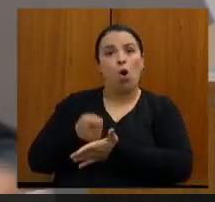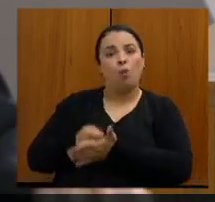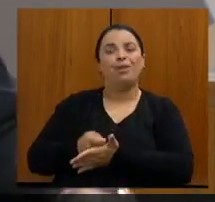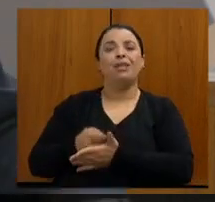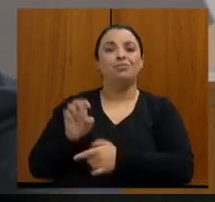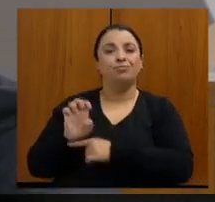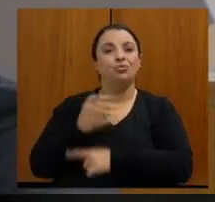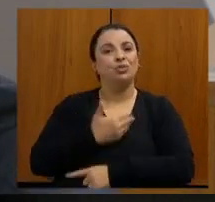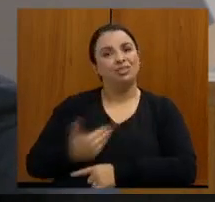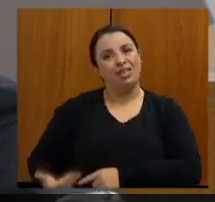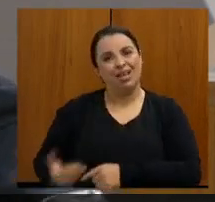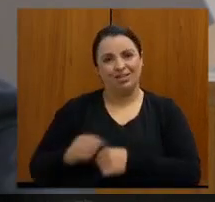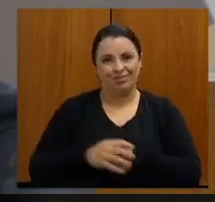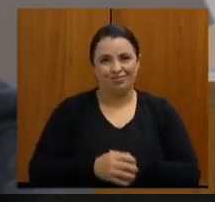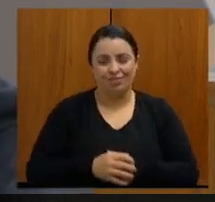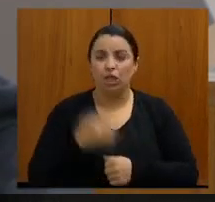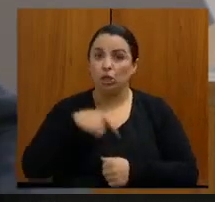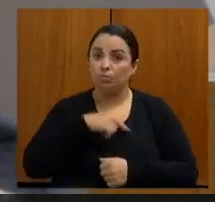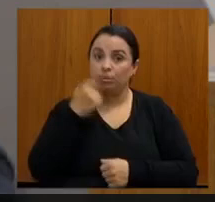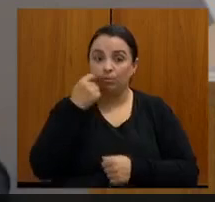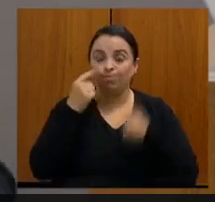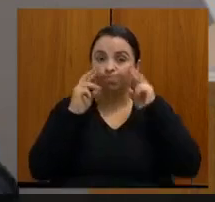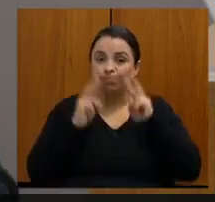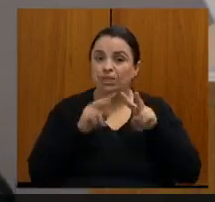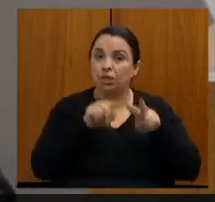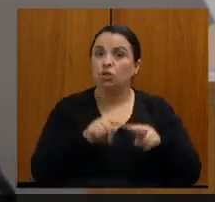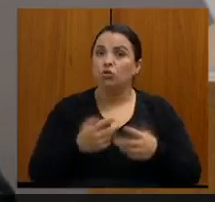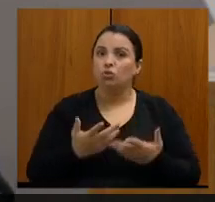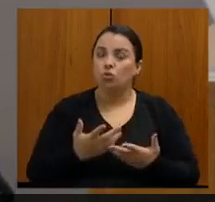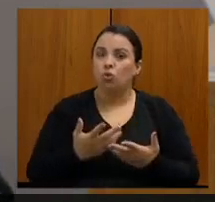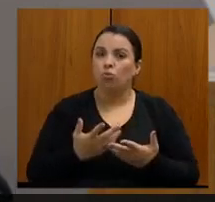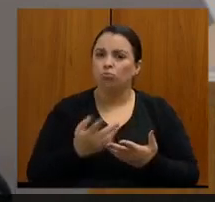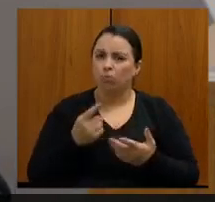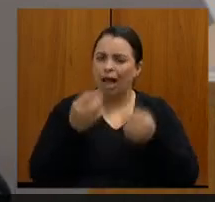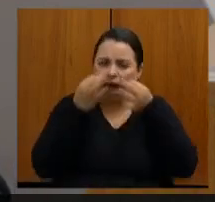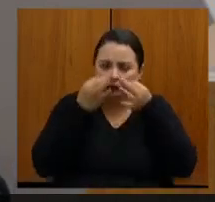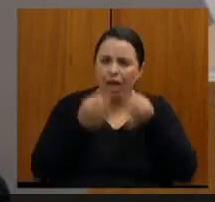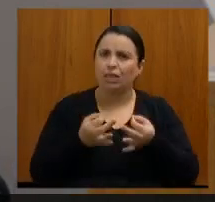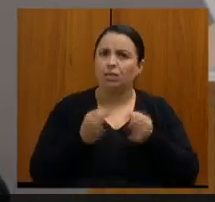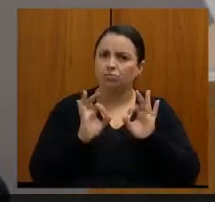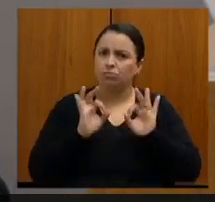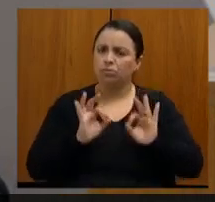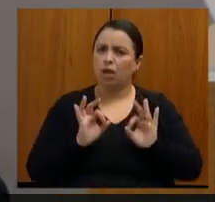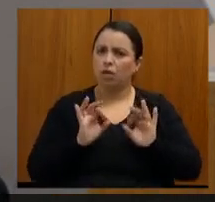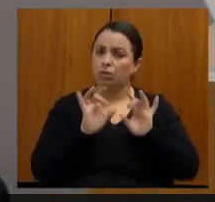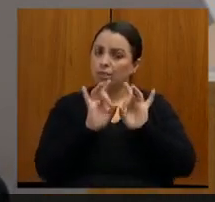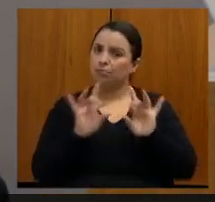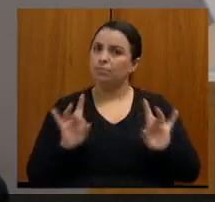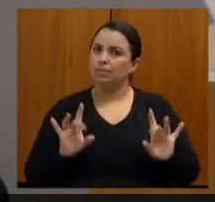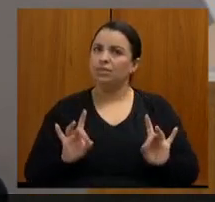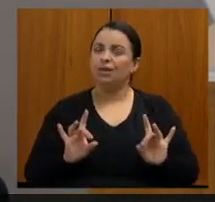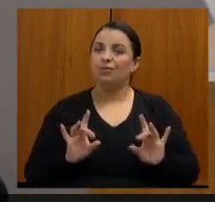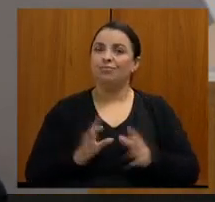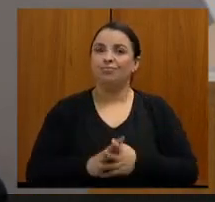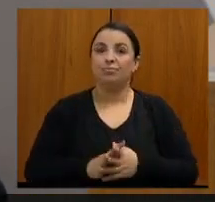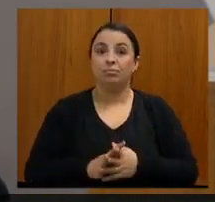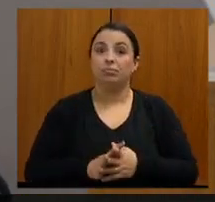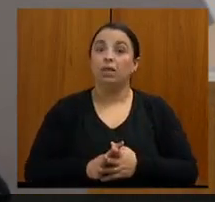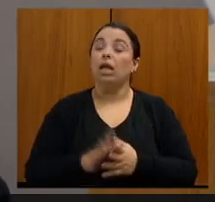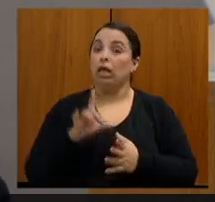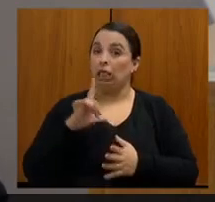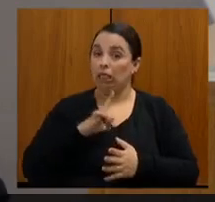e com um carinho muito especial. E nós que estamos agora, no final, saindo de uma pandemia que impactou o mundo inteiro,